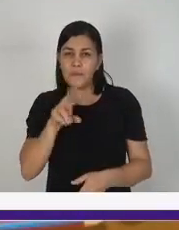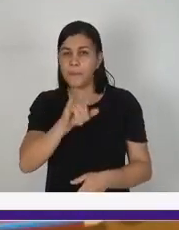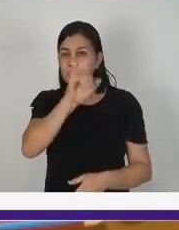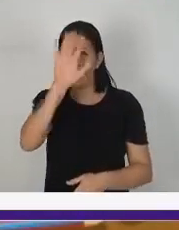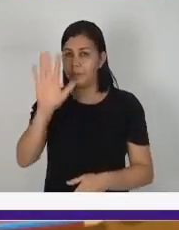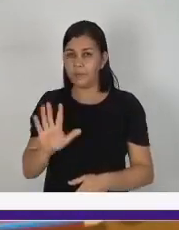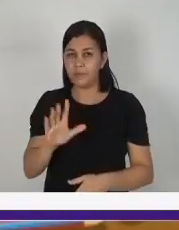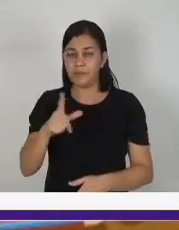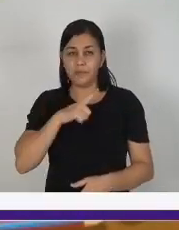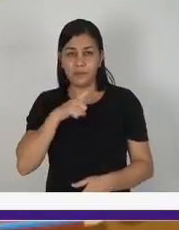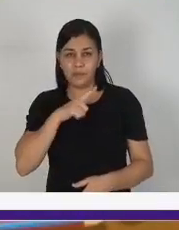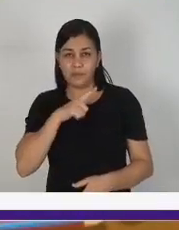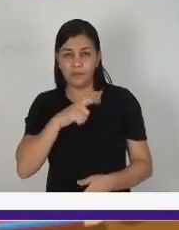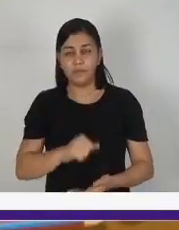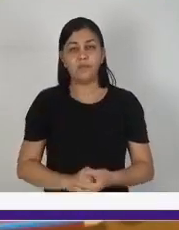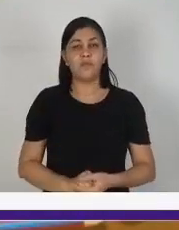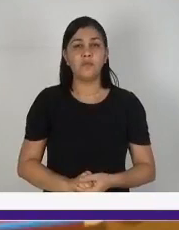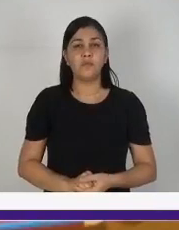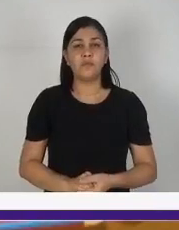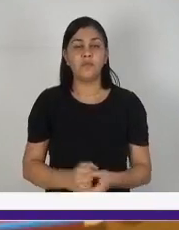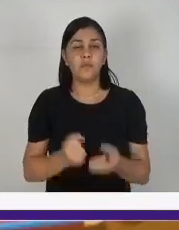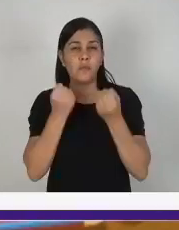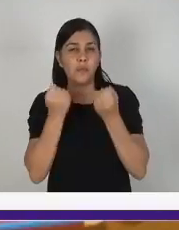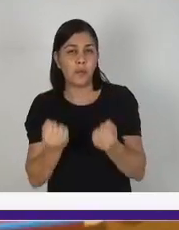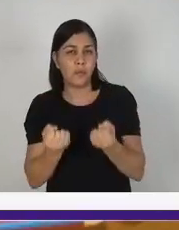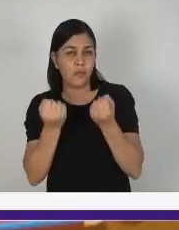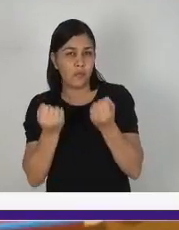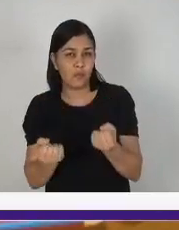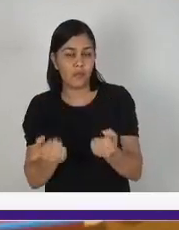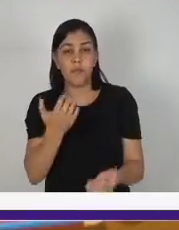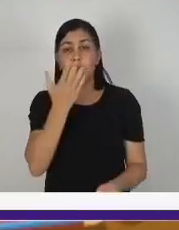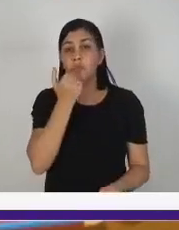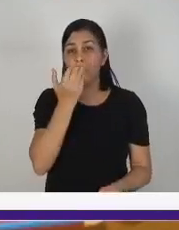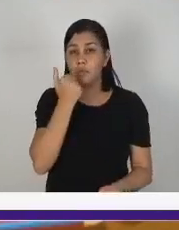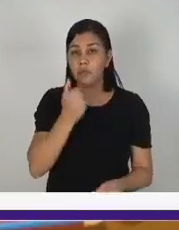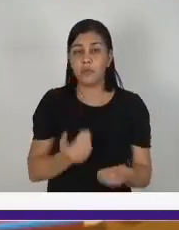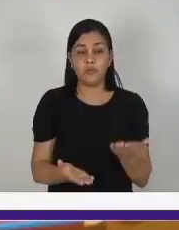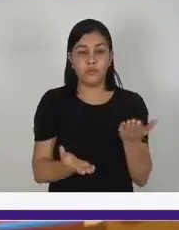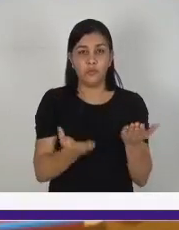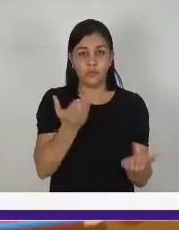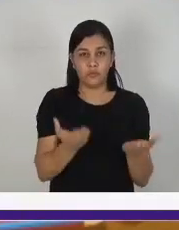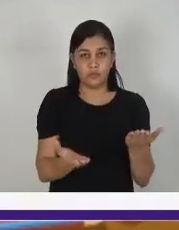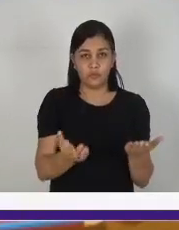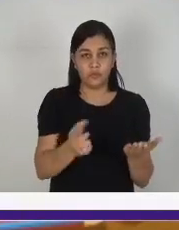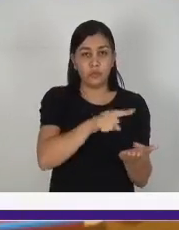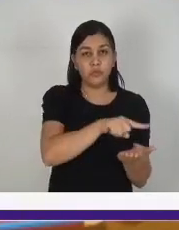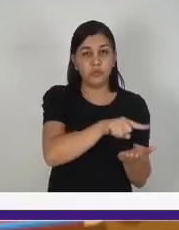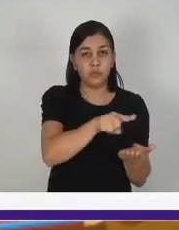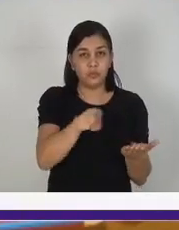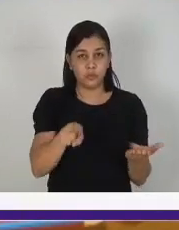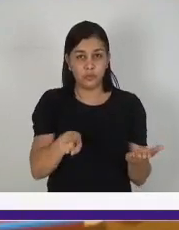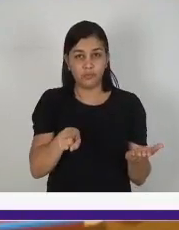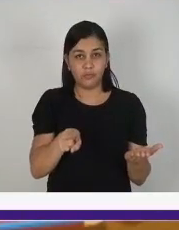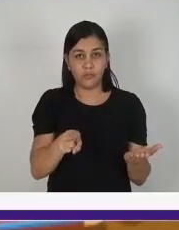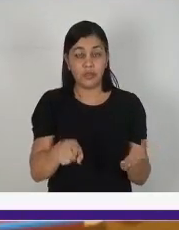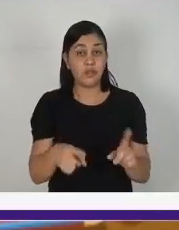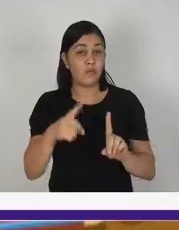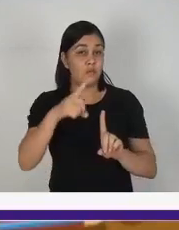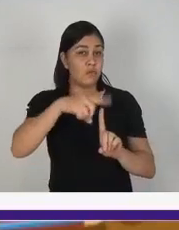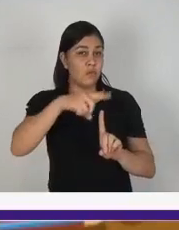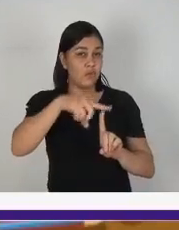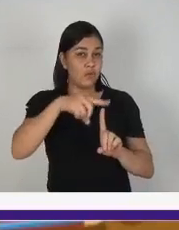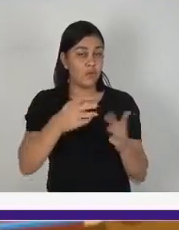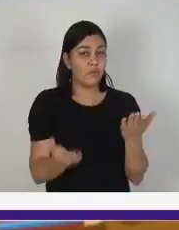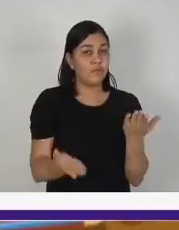que pesa os alimentos. E nesse tipo aqui de balança, podemos